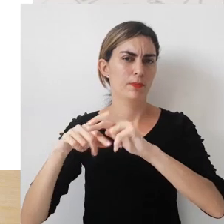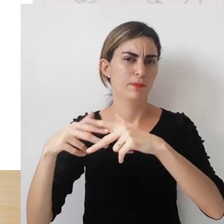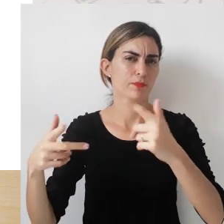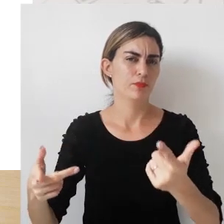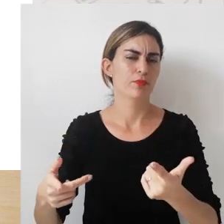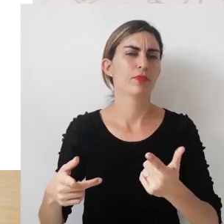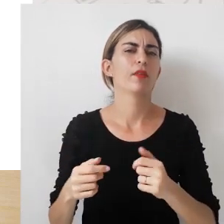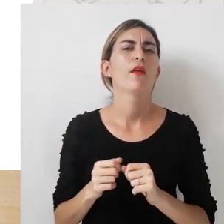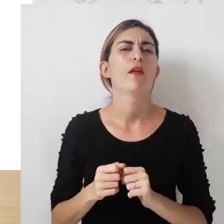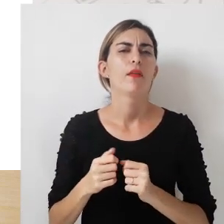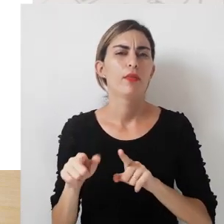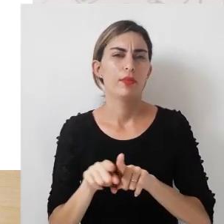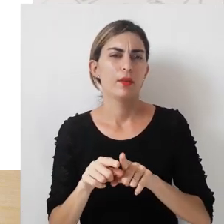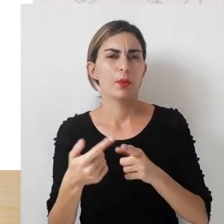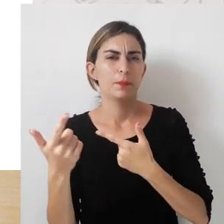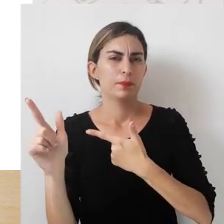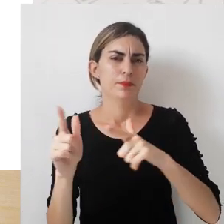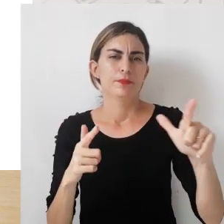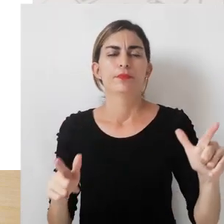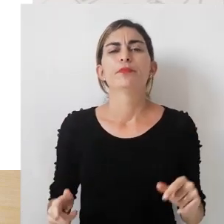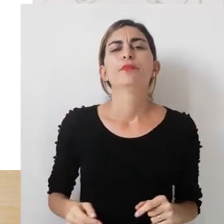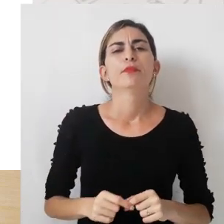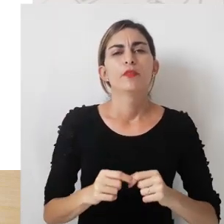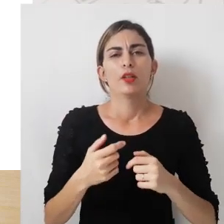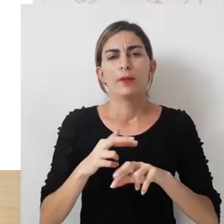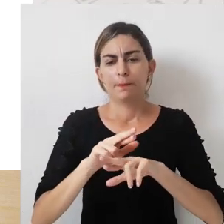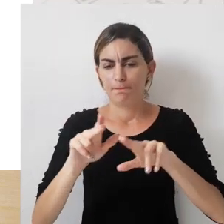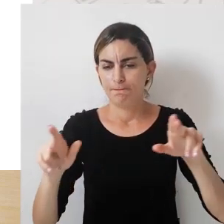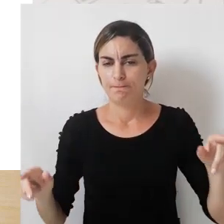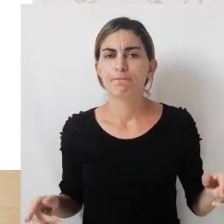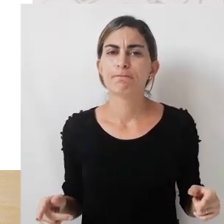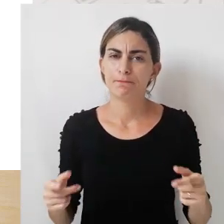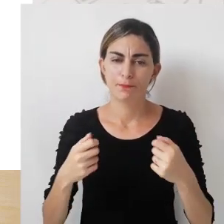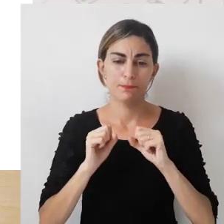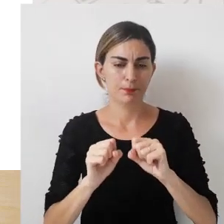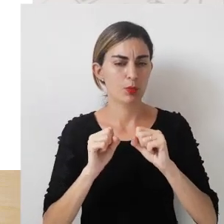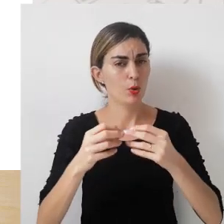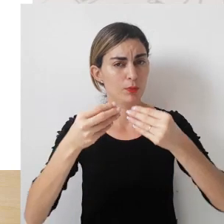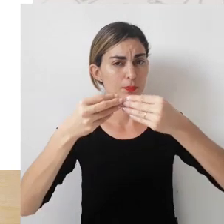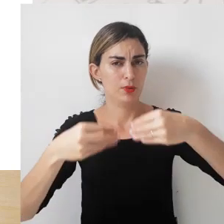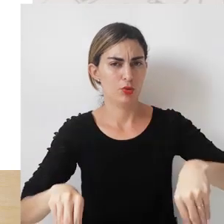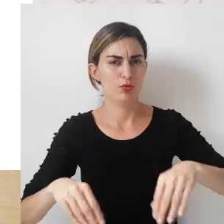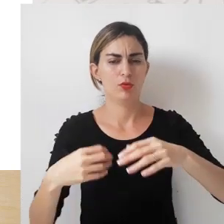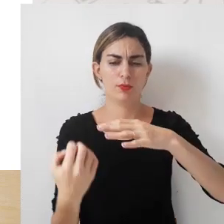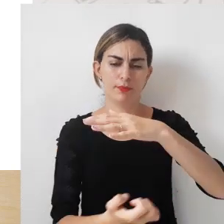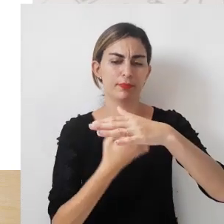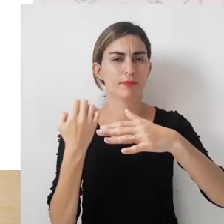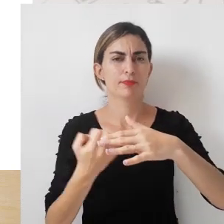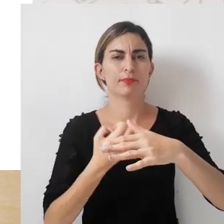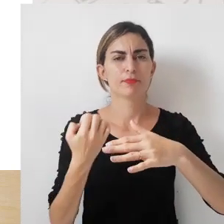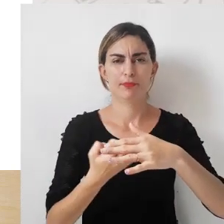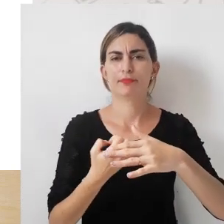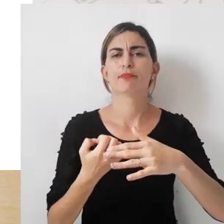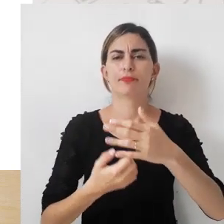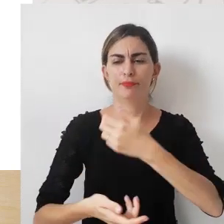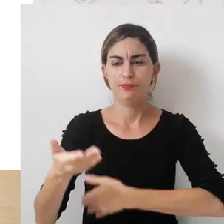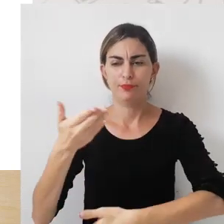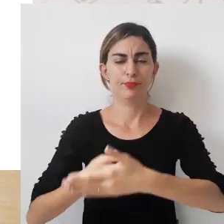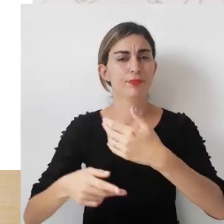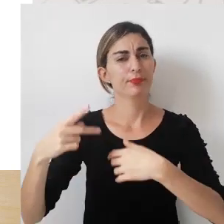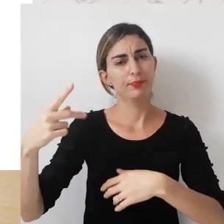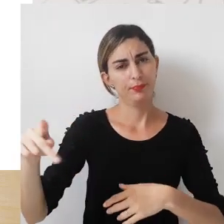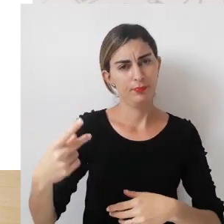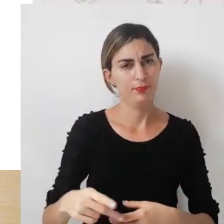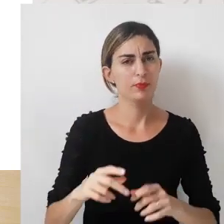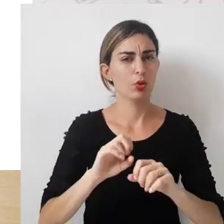fornecedor e meios de fornecedor ou fornecedores por meios não éticos, o que pode prejudicar a empresa e o bem produzido comercializados